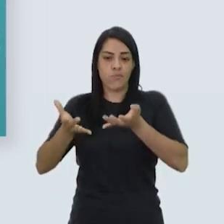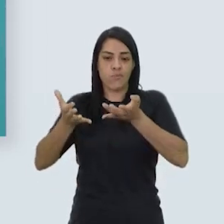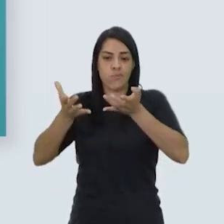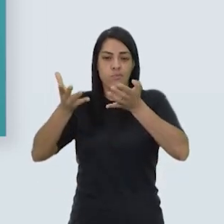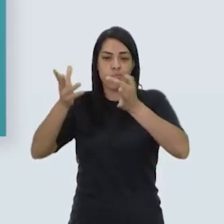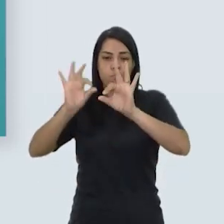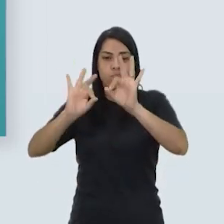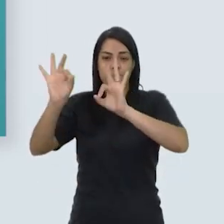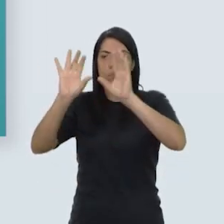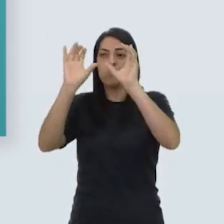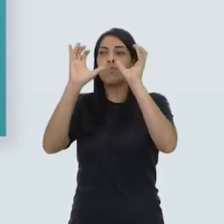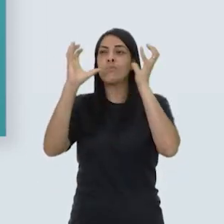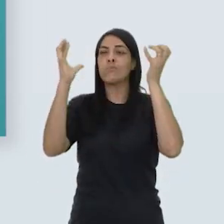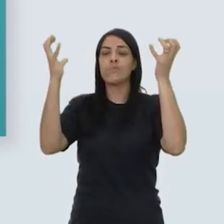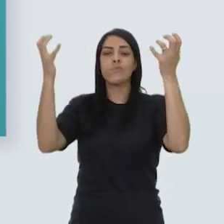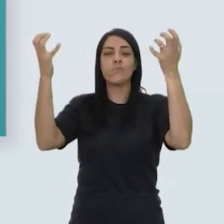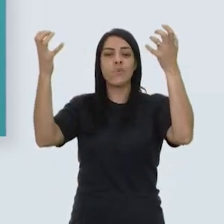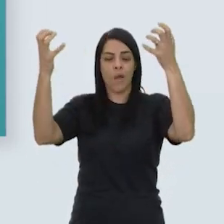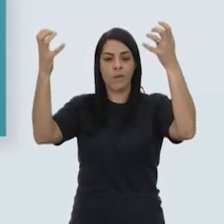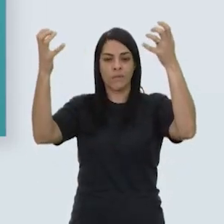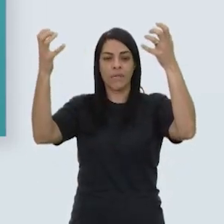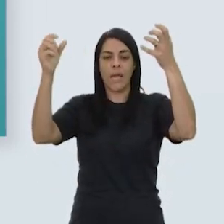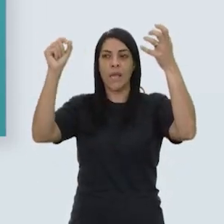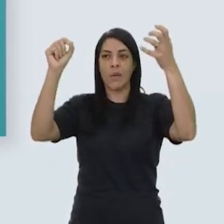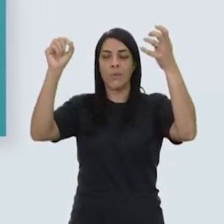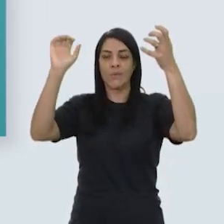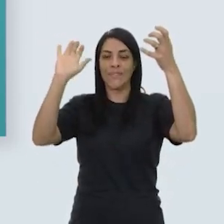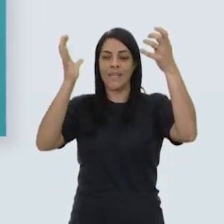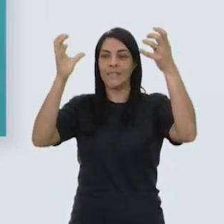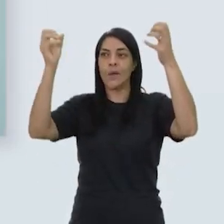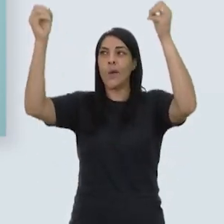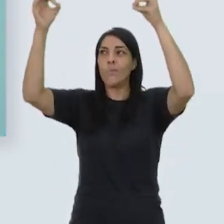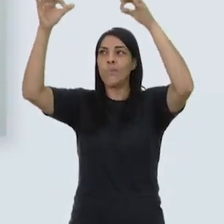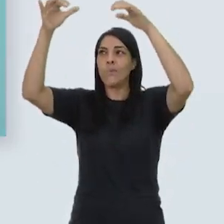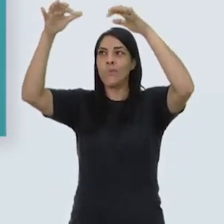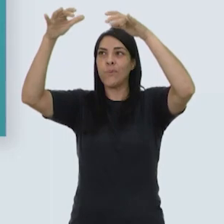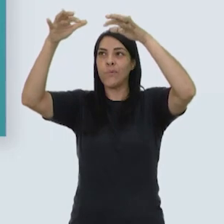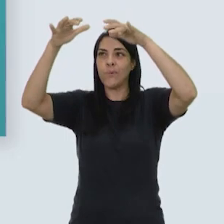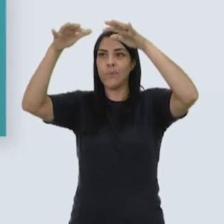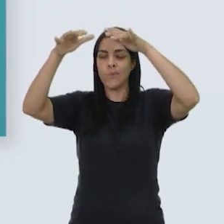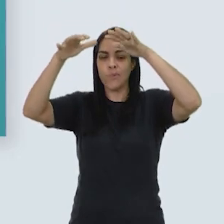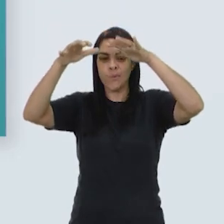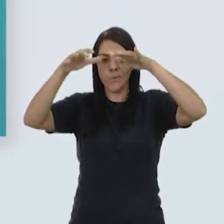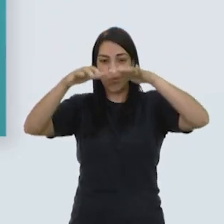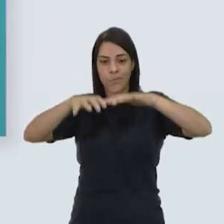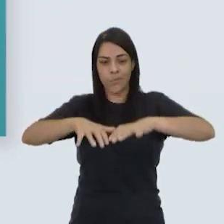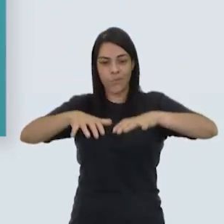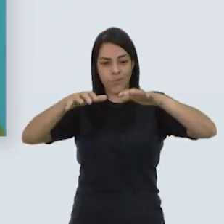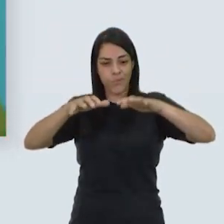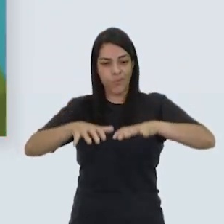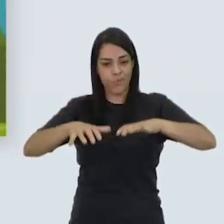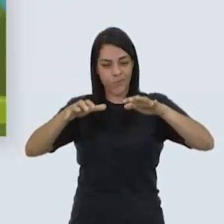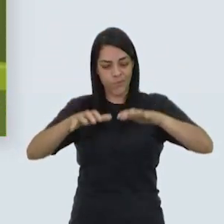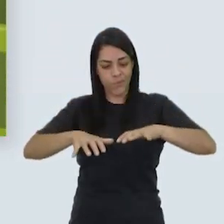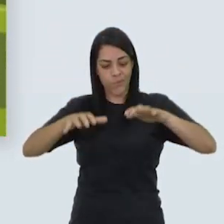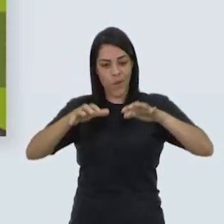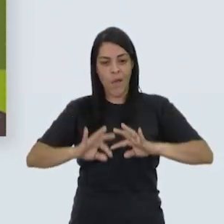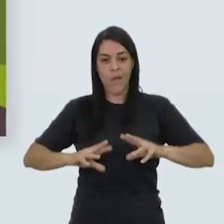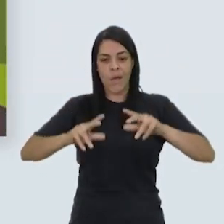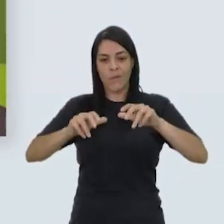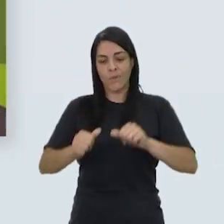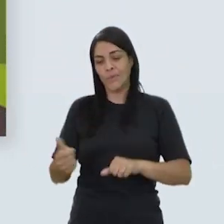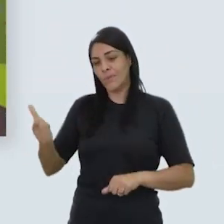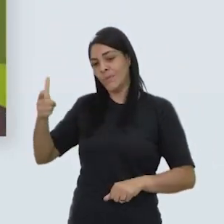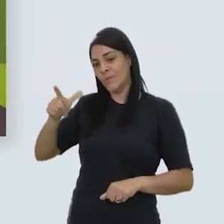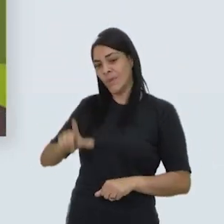Um dia, essas nuvens ficam carregadas e a água volta para a terra na forma de chuva, granizo ou neve. Aí começa tudo de novo,